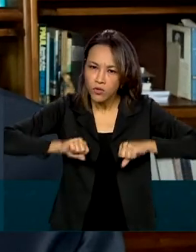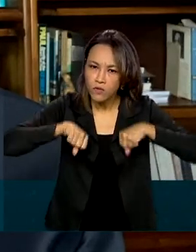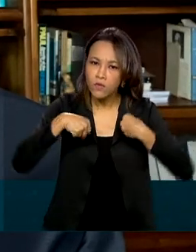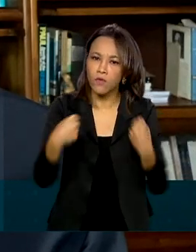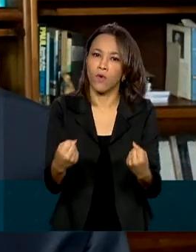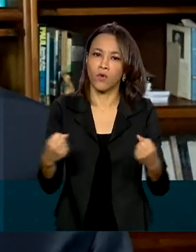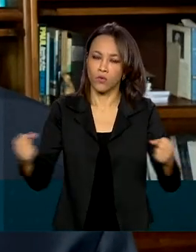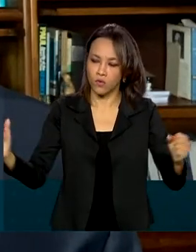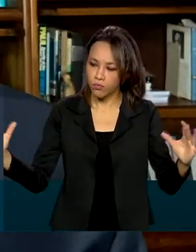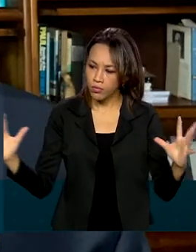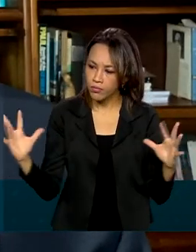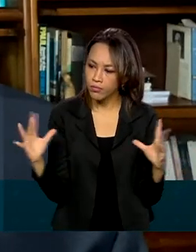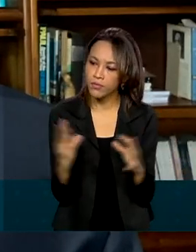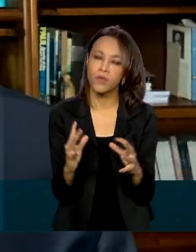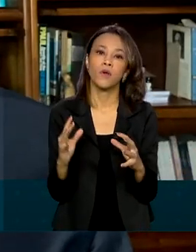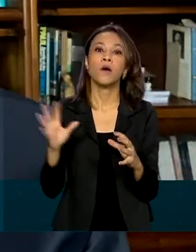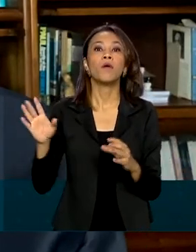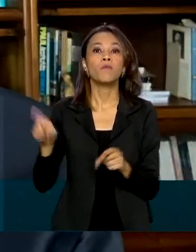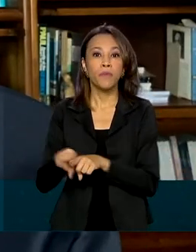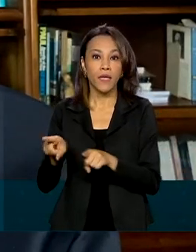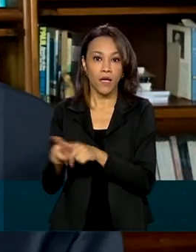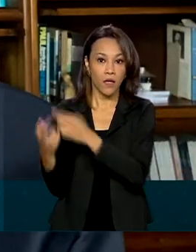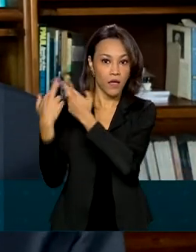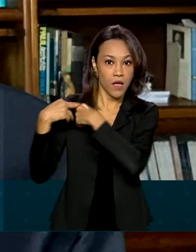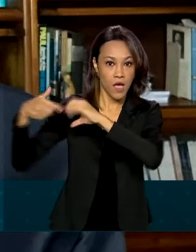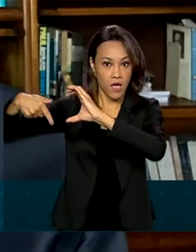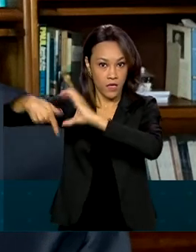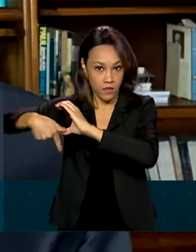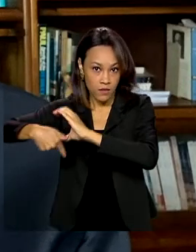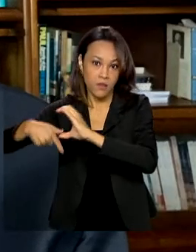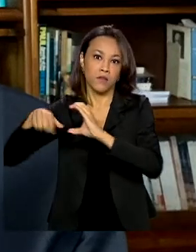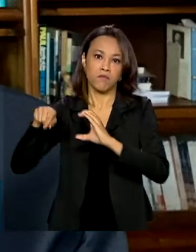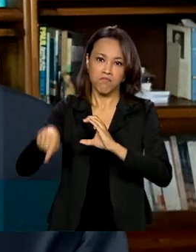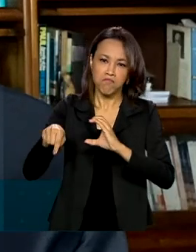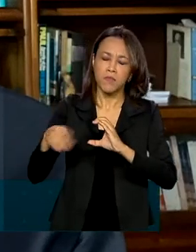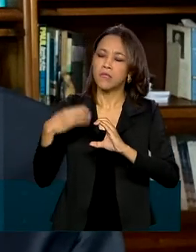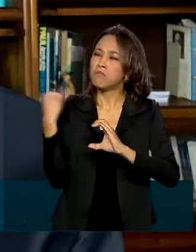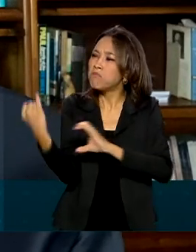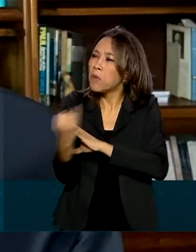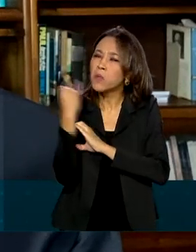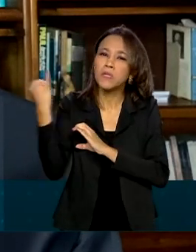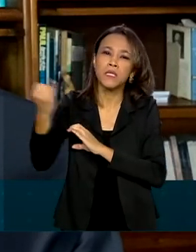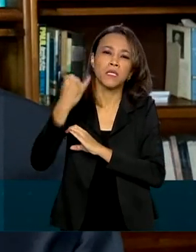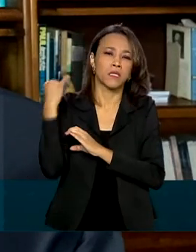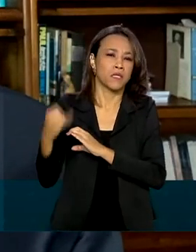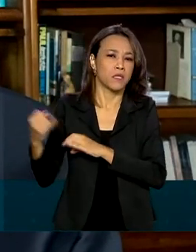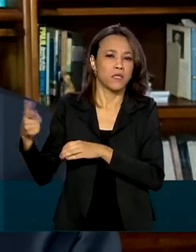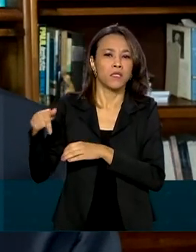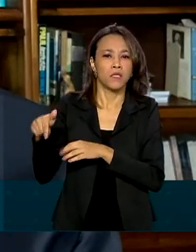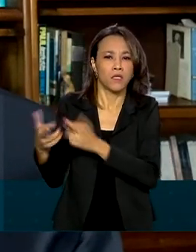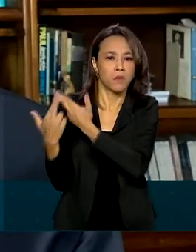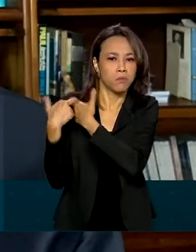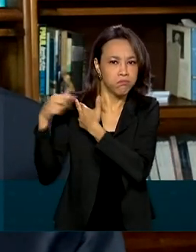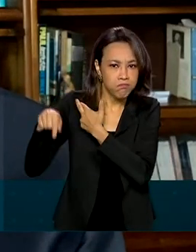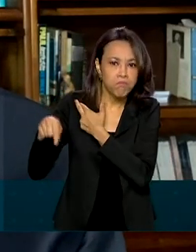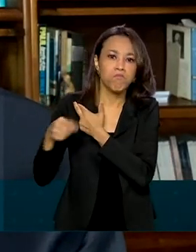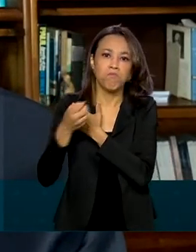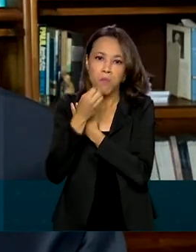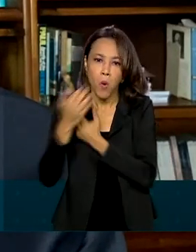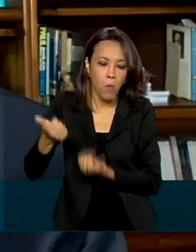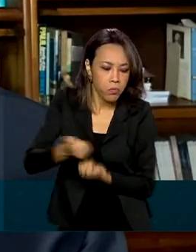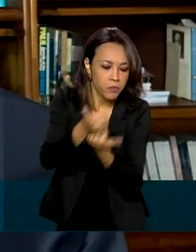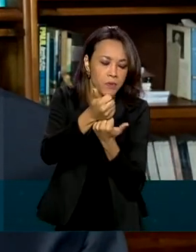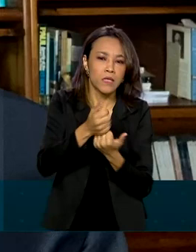sendo realizado pelo Ministério de Ciência, Tecnologia e Inovação é de central relevância a esse processo, não apenas em um